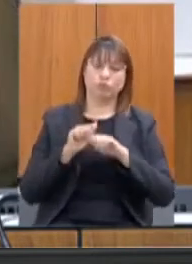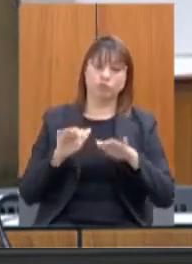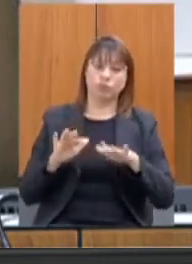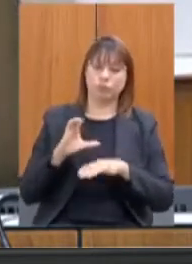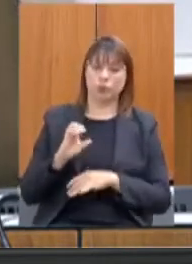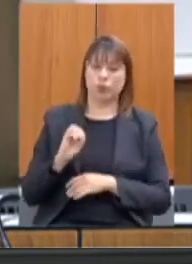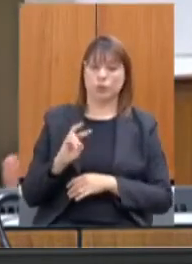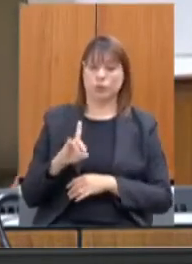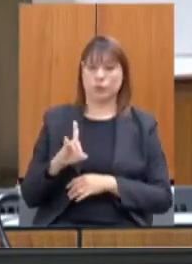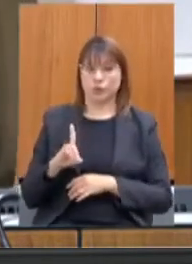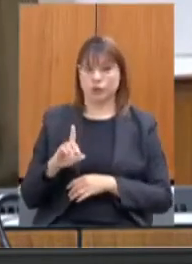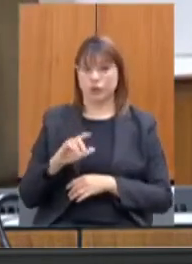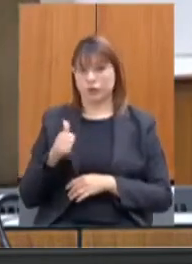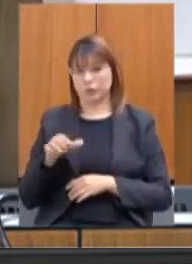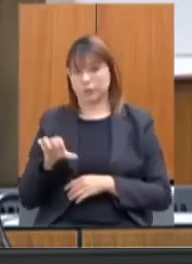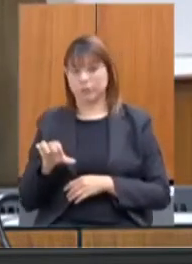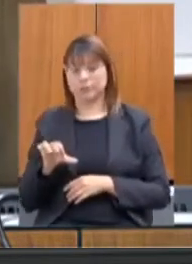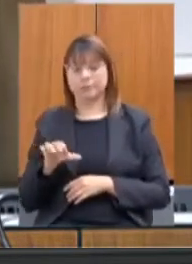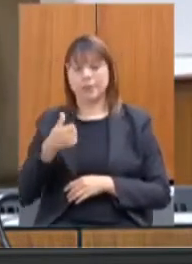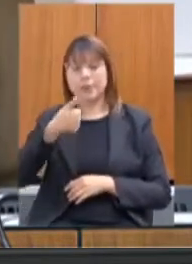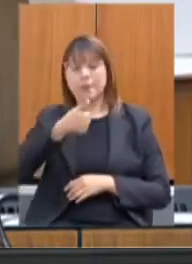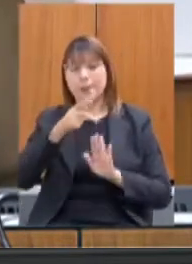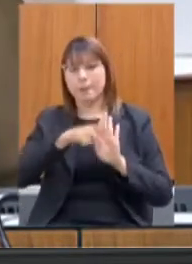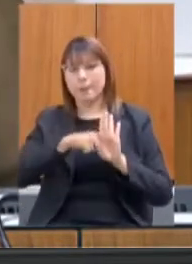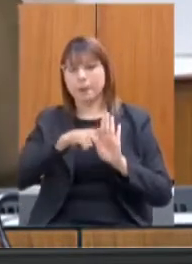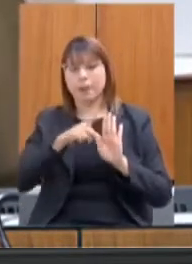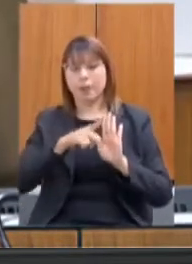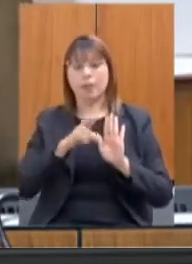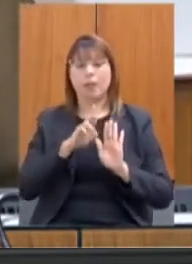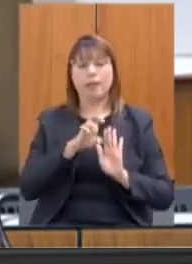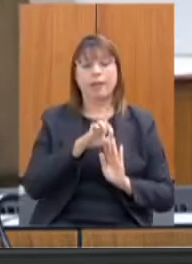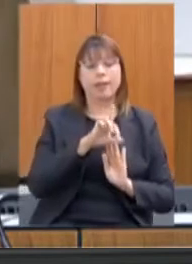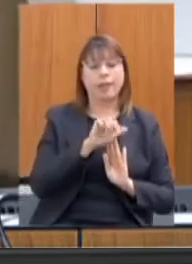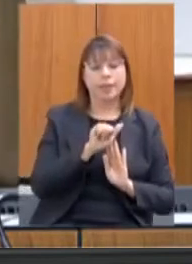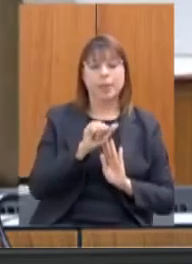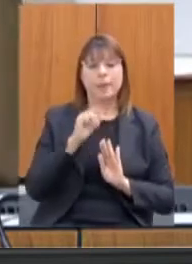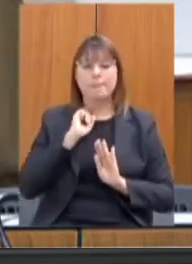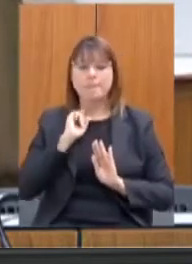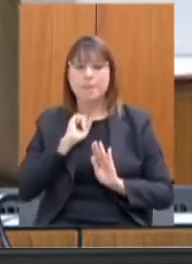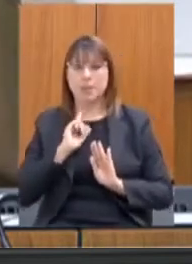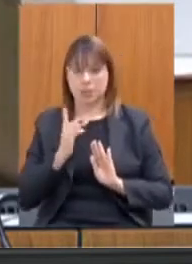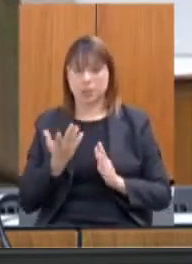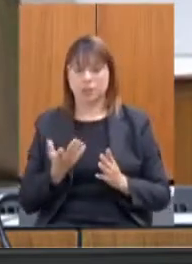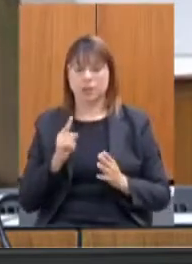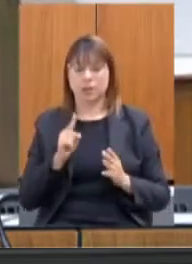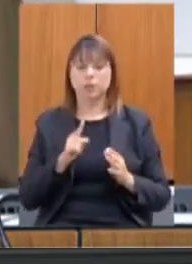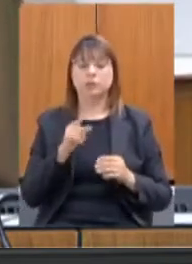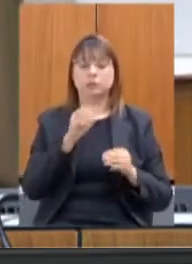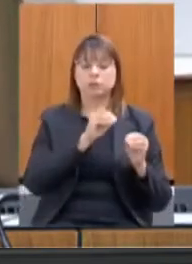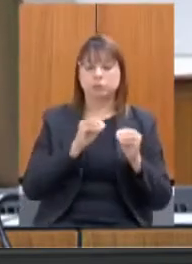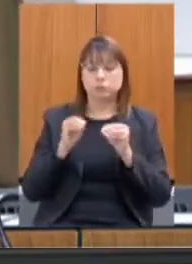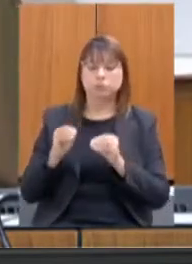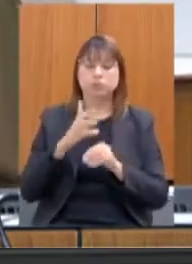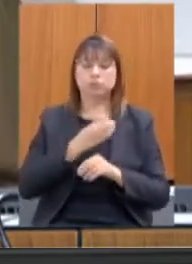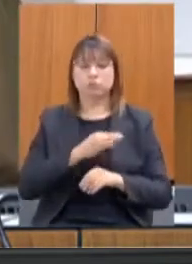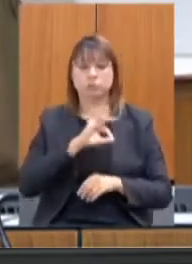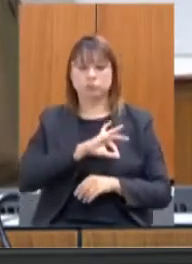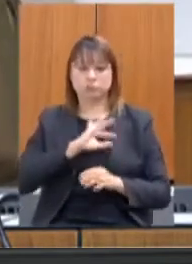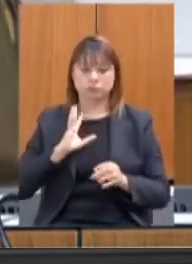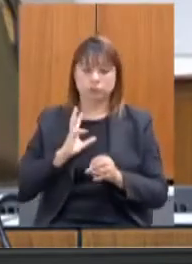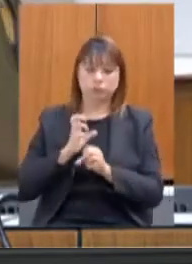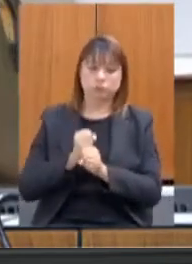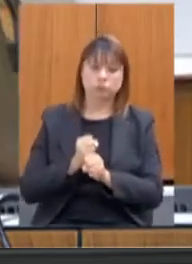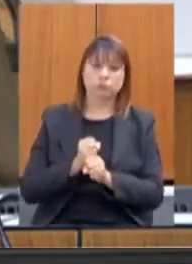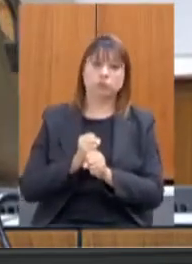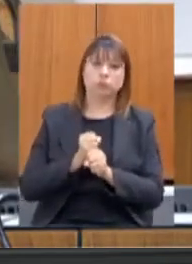O primeiro projeto que eu acho que nós temos que falar é do Renda Minas. Esse é um projeto de transferência de renda complementar ao